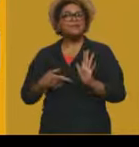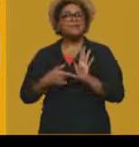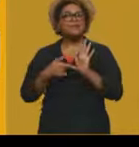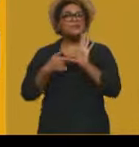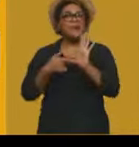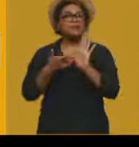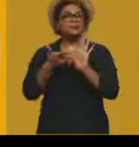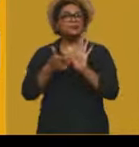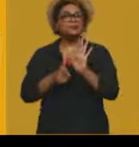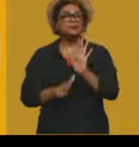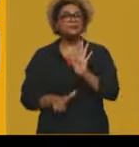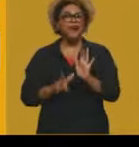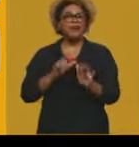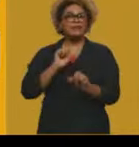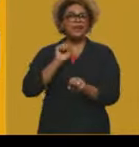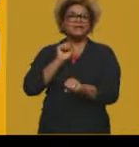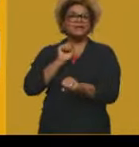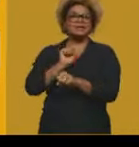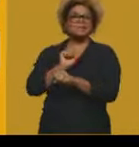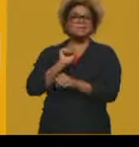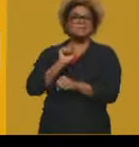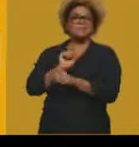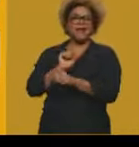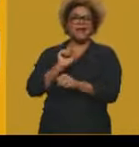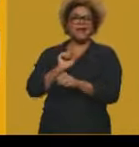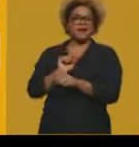período aí